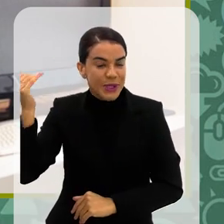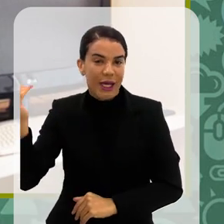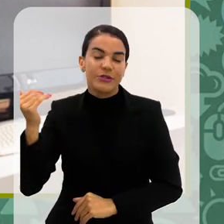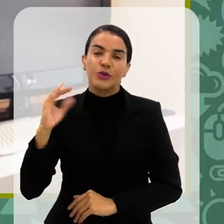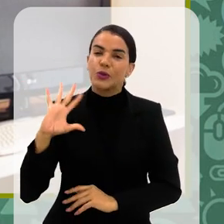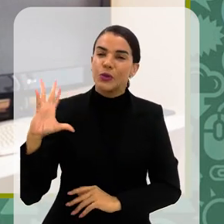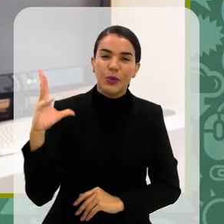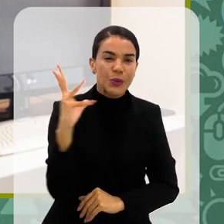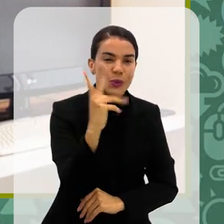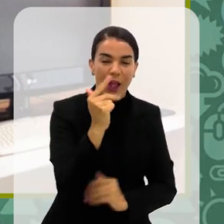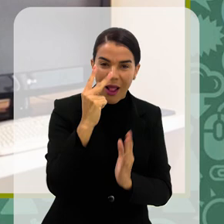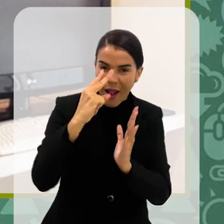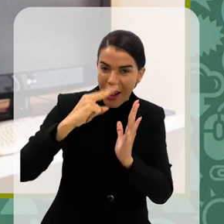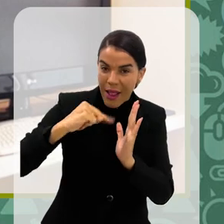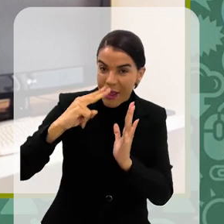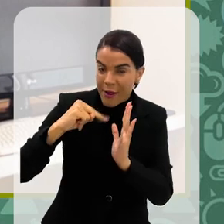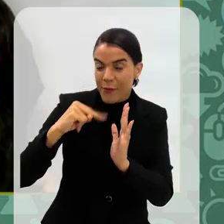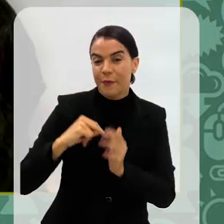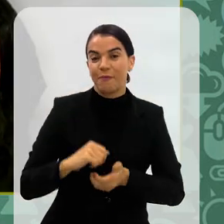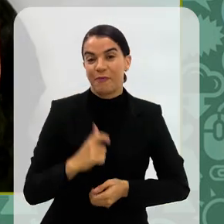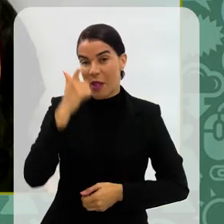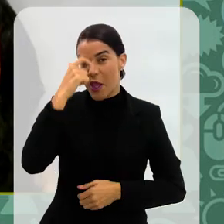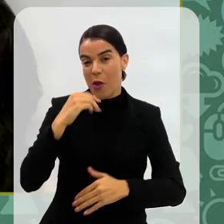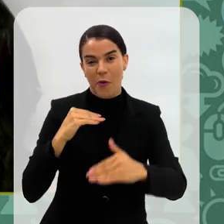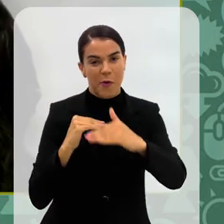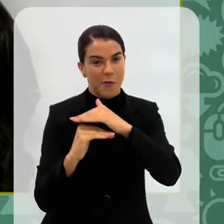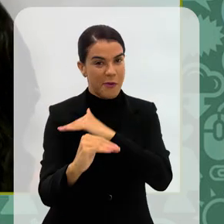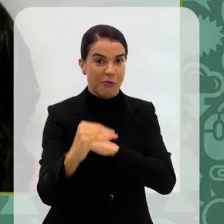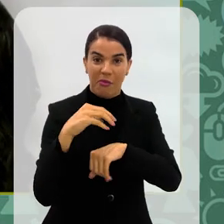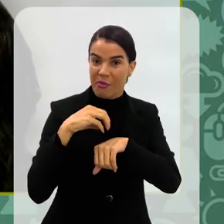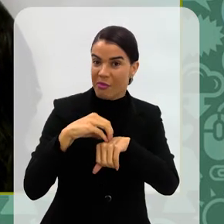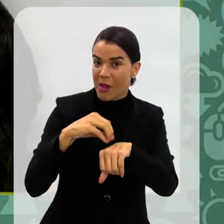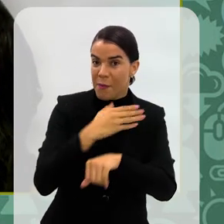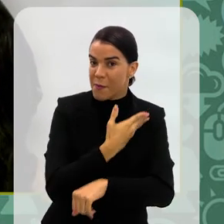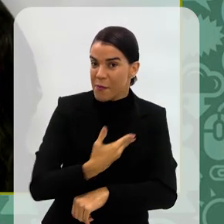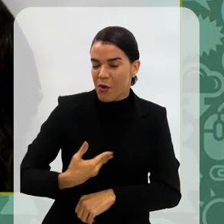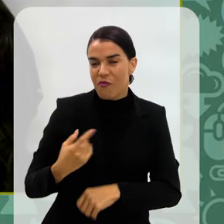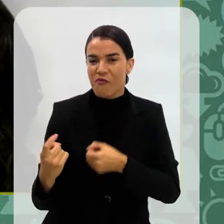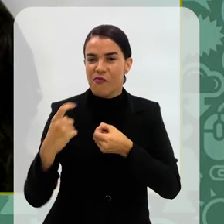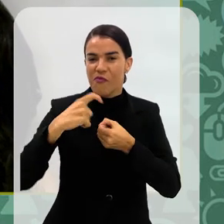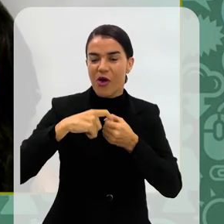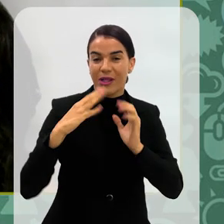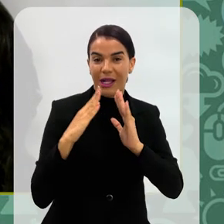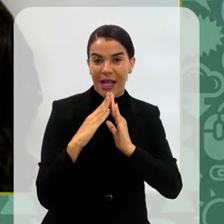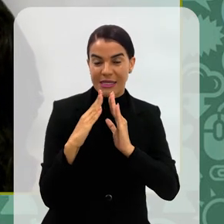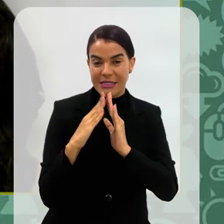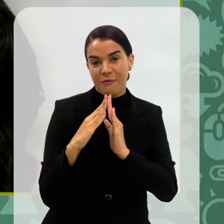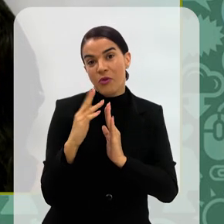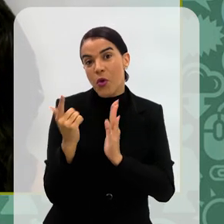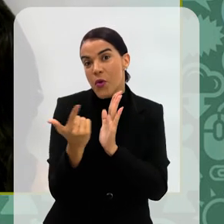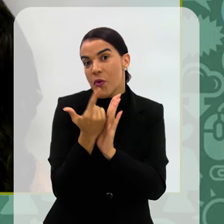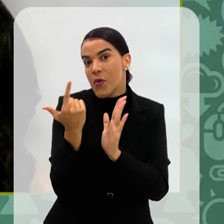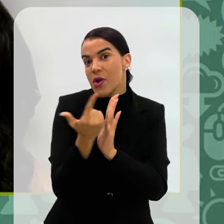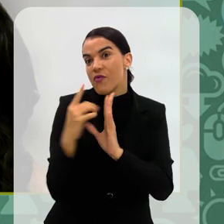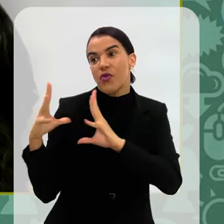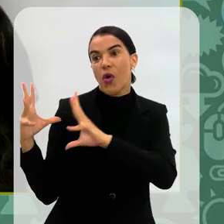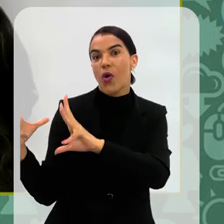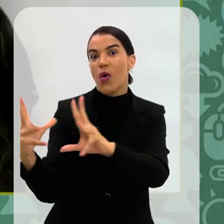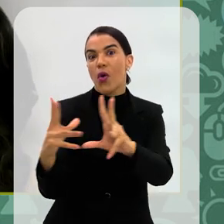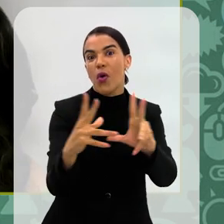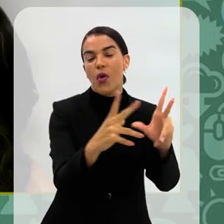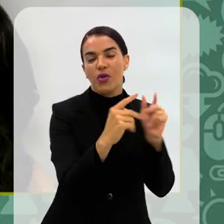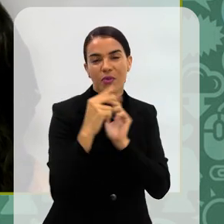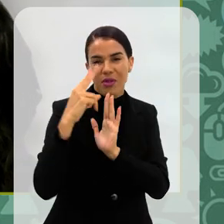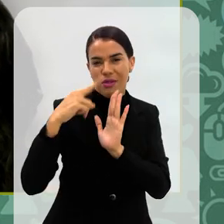muito sucesso, estava todo mundo lendo. E eu estava no metrô, no transporte público, voltando para casa. E como era um livro que